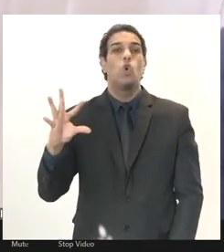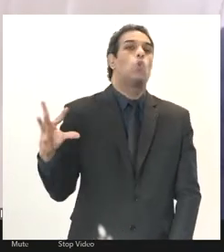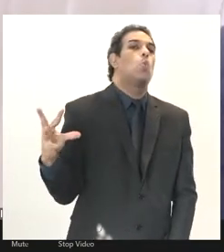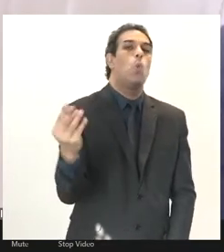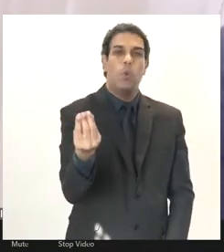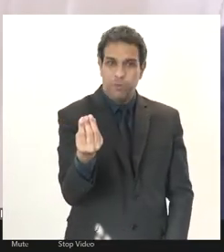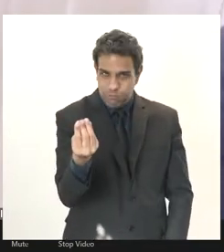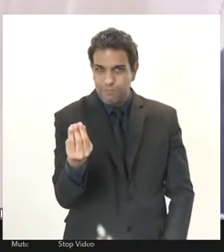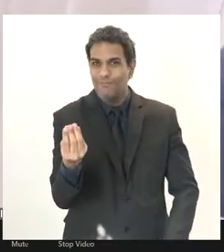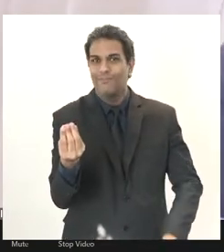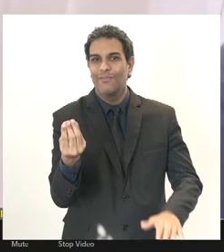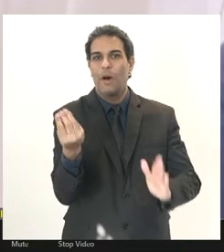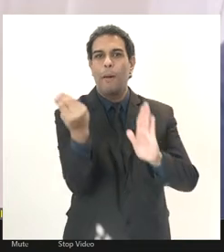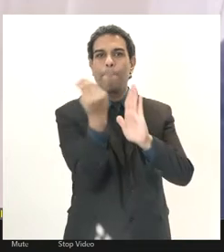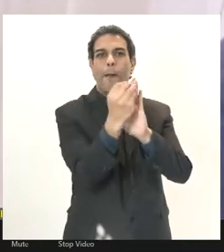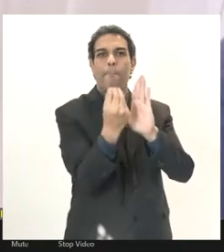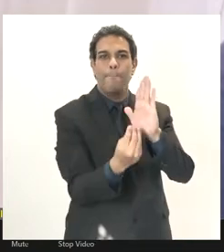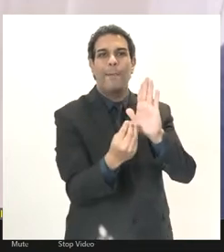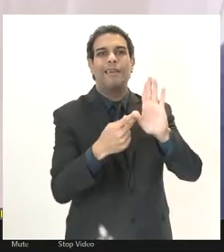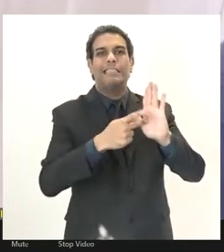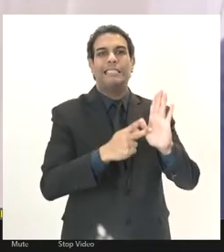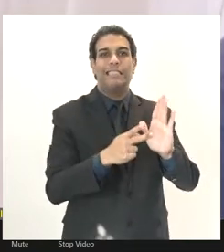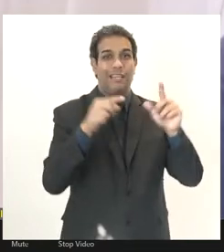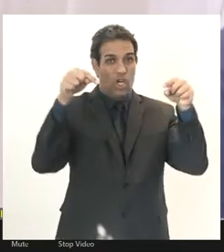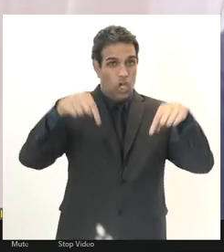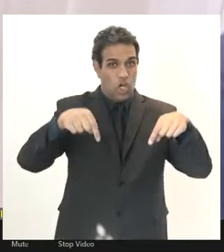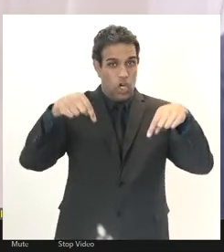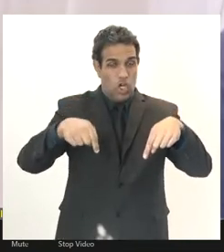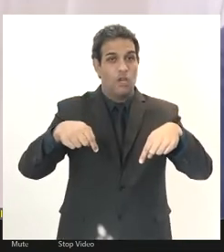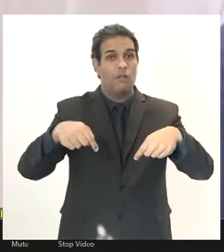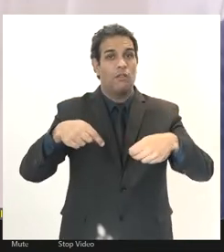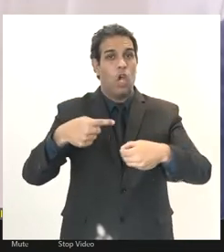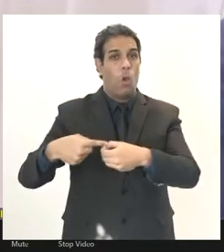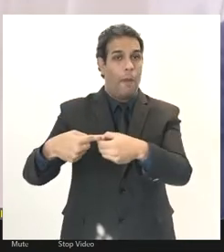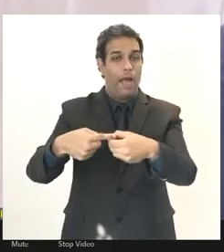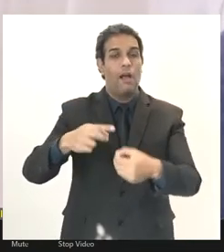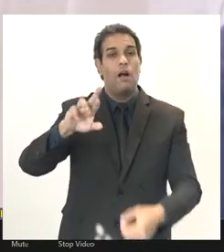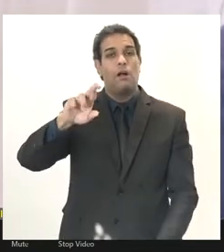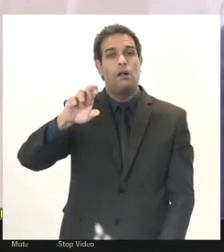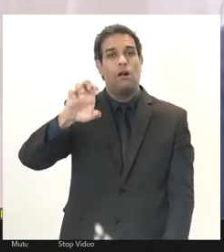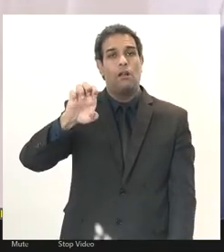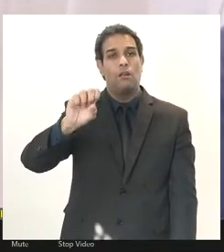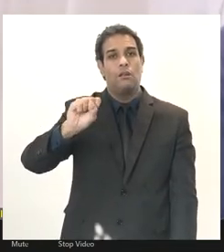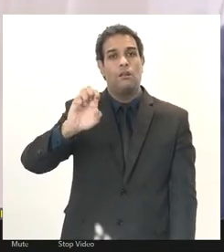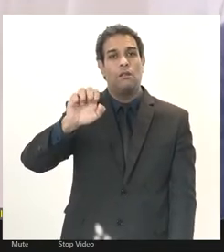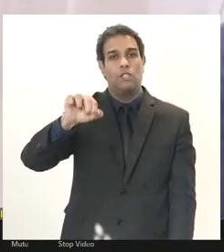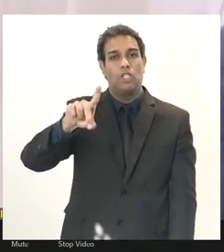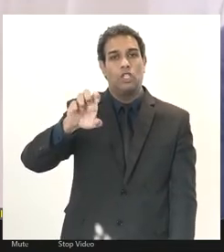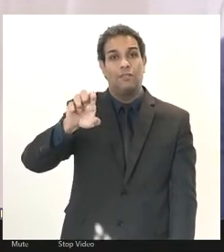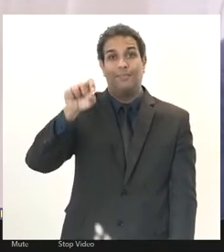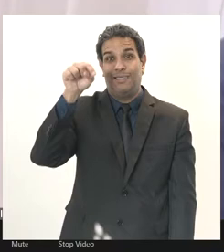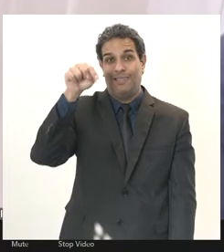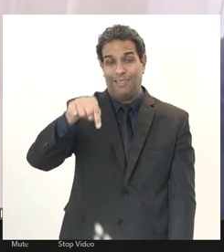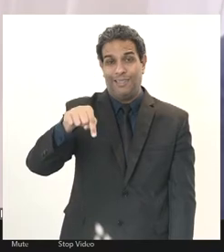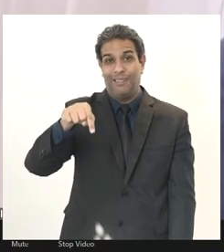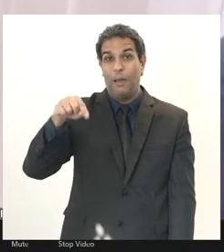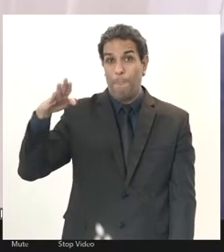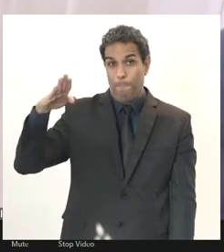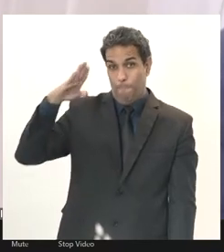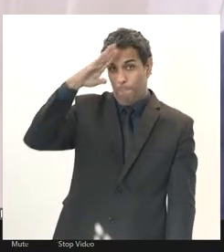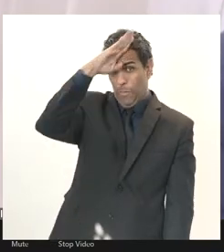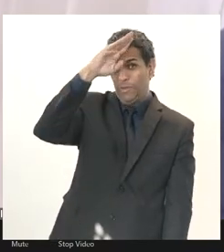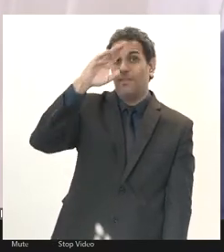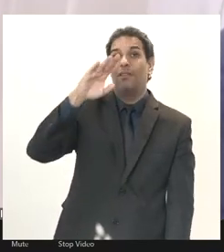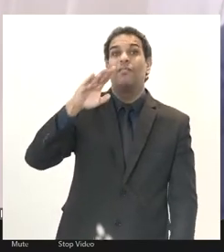Fluminense em Resende a gente sabe que o Bolsonaro ele tem família aqui